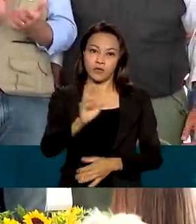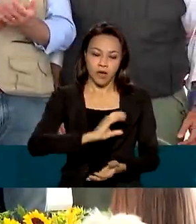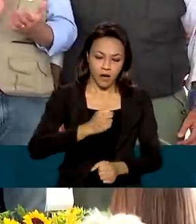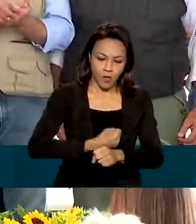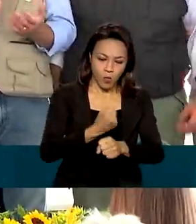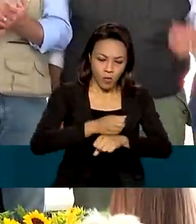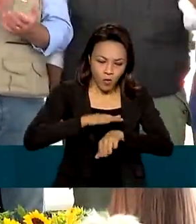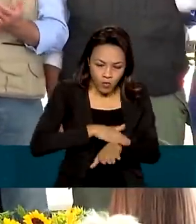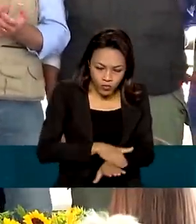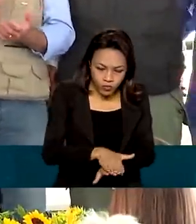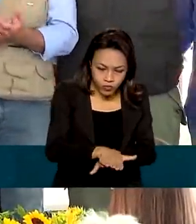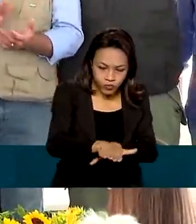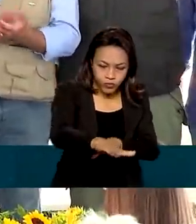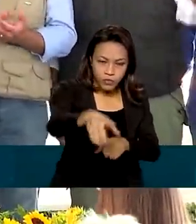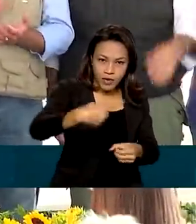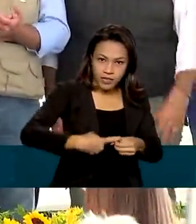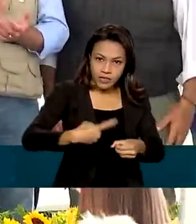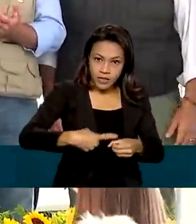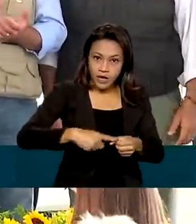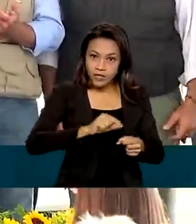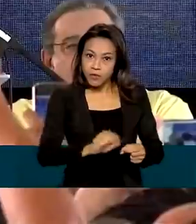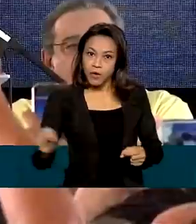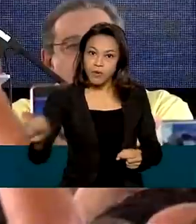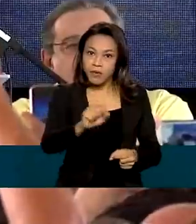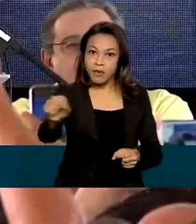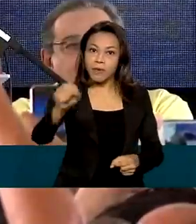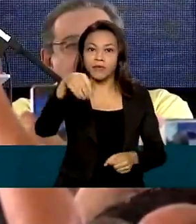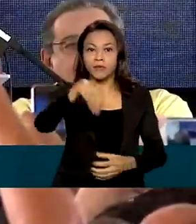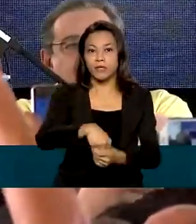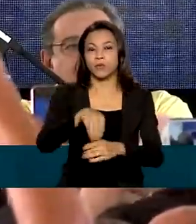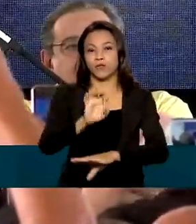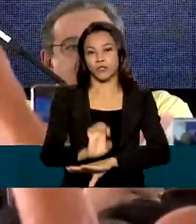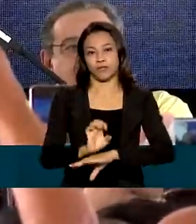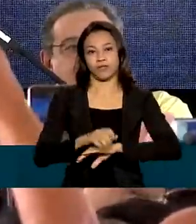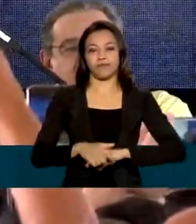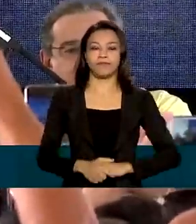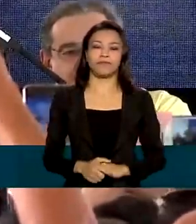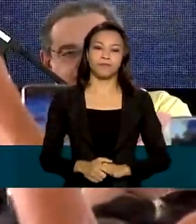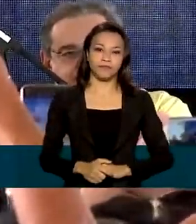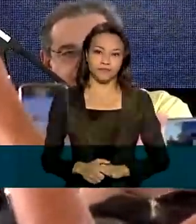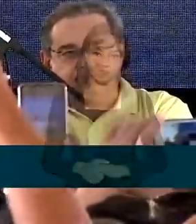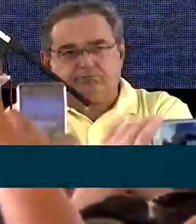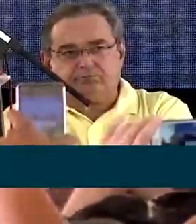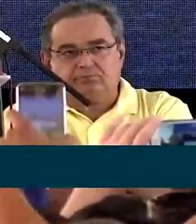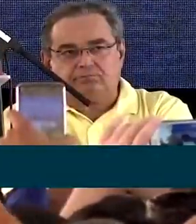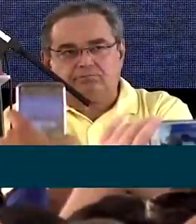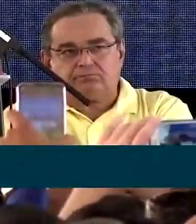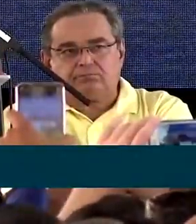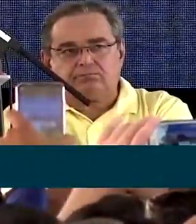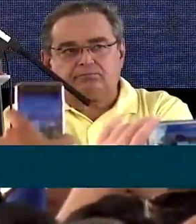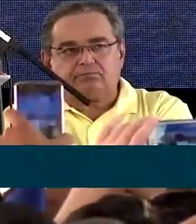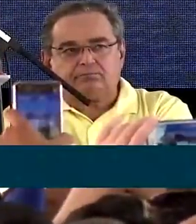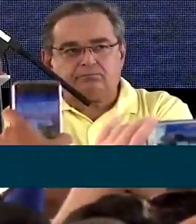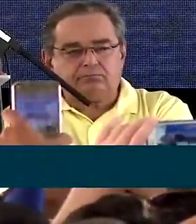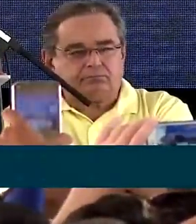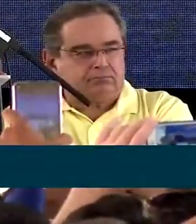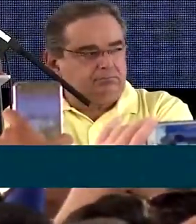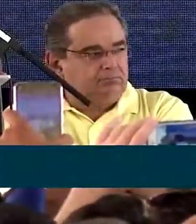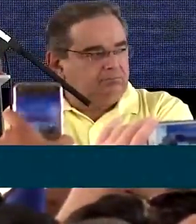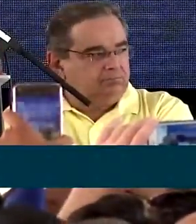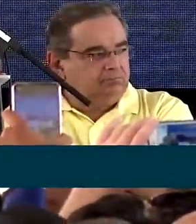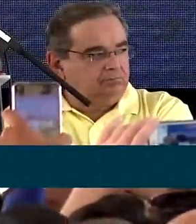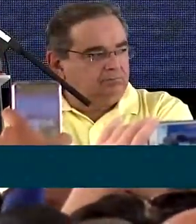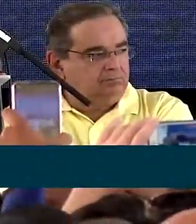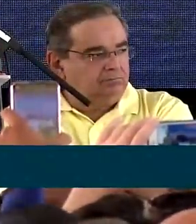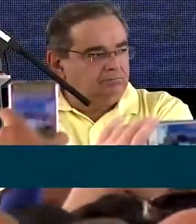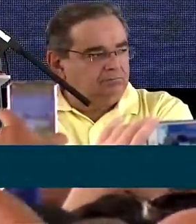estrada que liga Jucurutu ao resto do estado. Com o trabalho de todos, com os esforços de todos, nós seremos